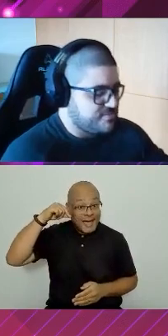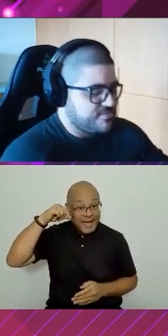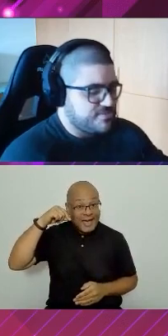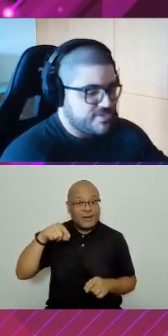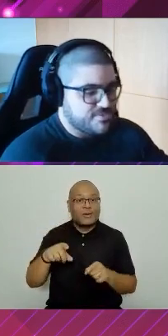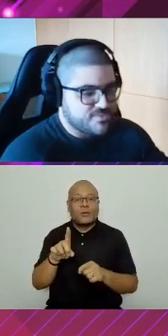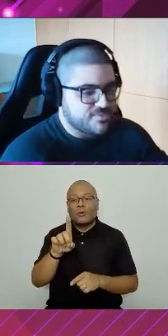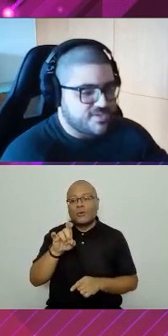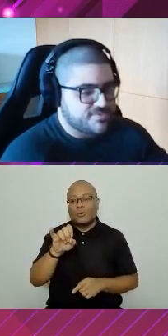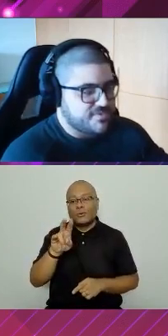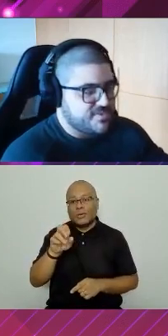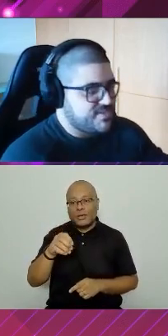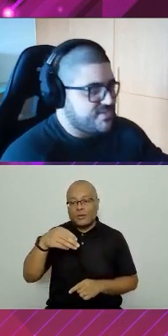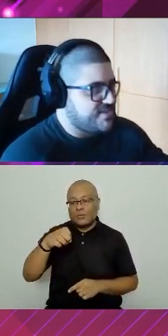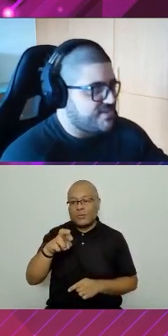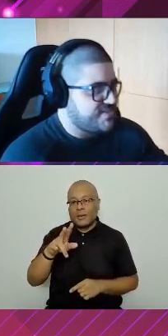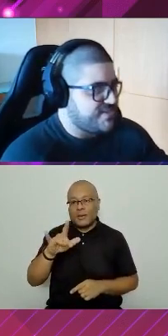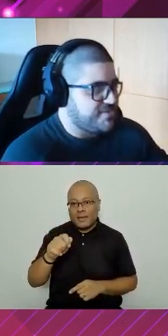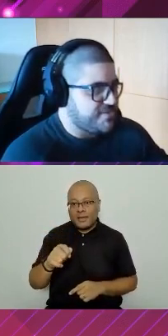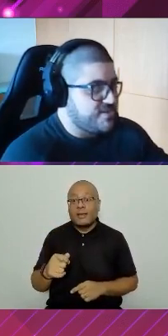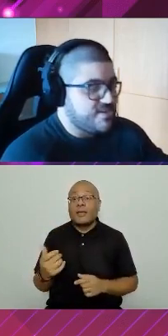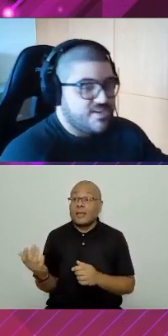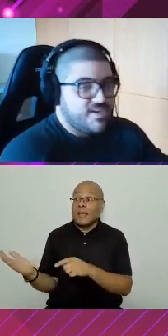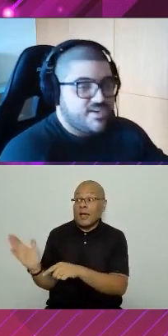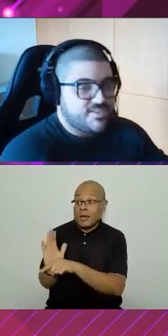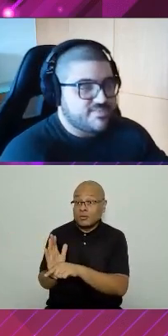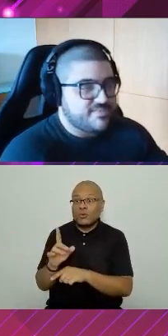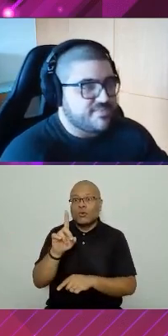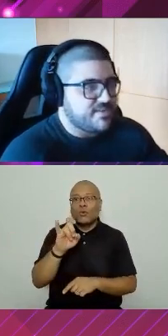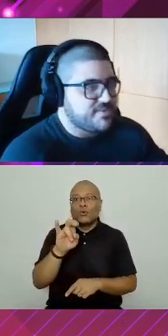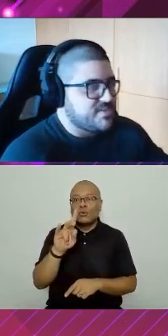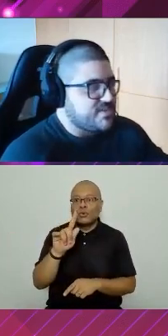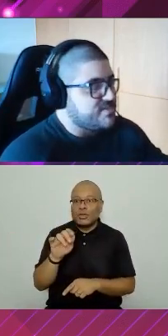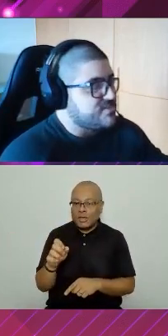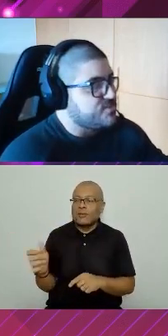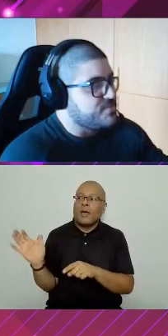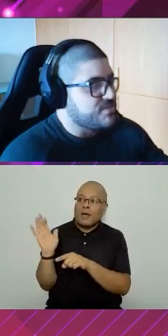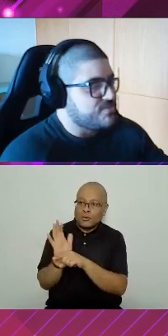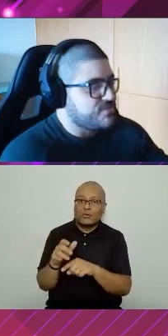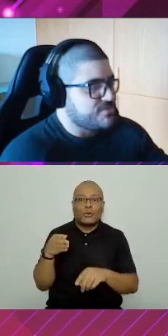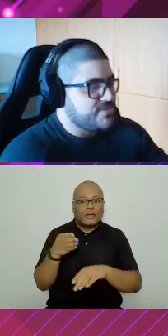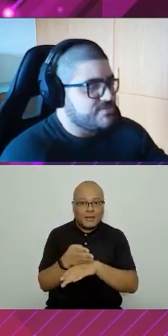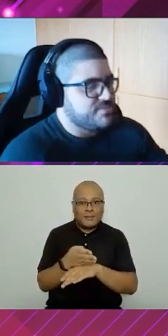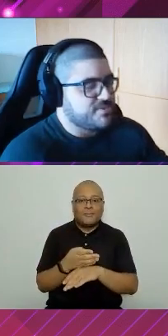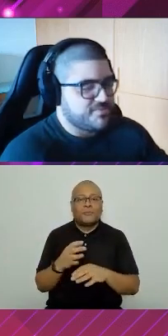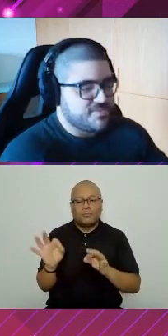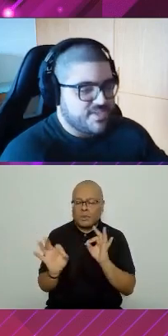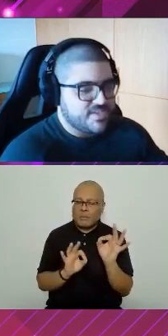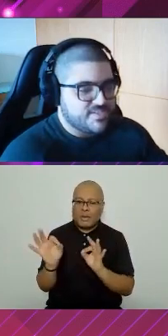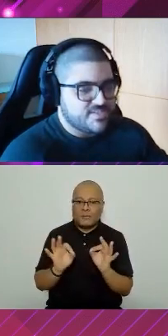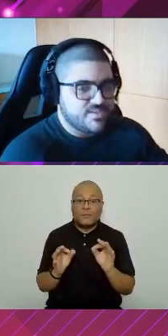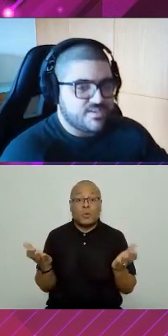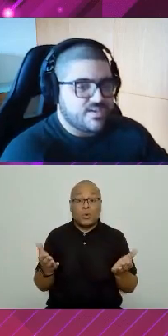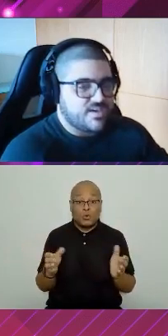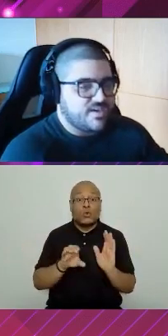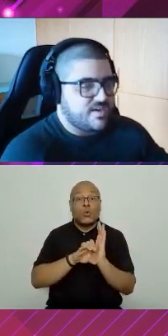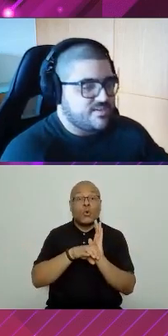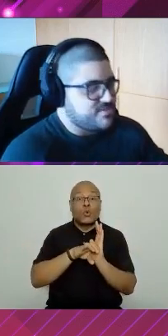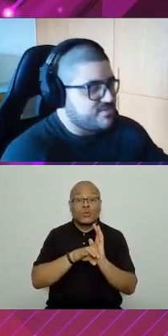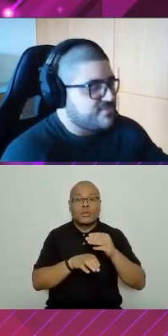Diego, o Rodrigo, todo mundo que ajudou a gente a estar aqui agora. A gente vai falar hoje aqui sobre o conceito de micro front-ends,